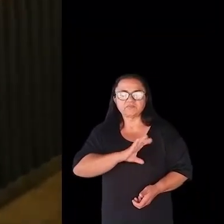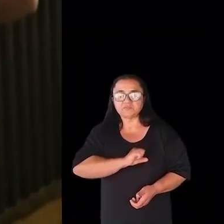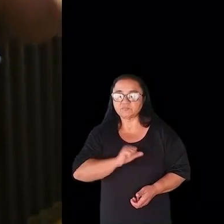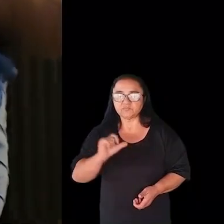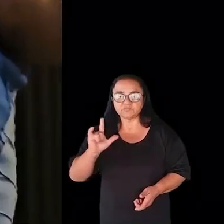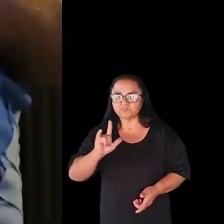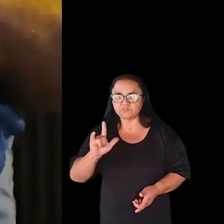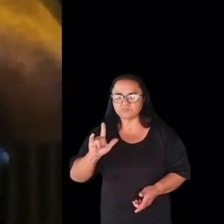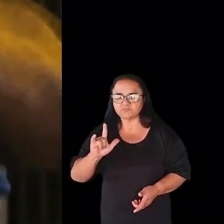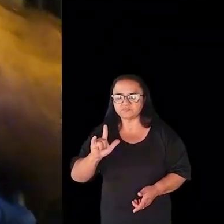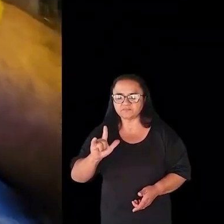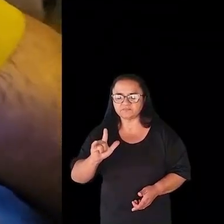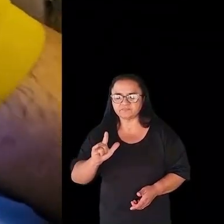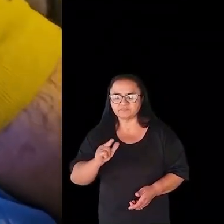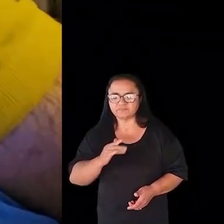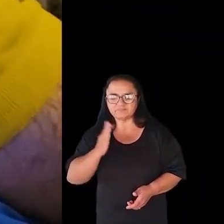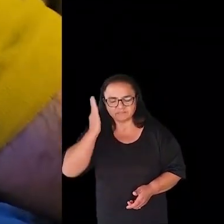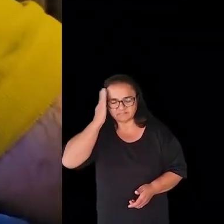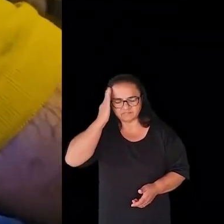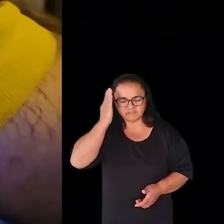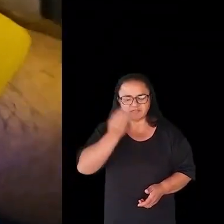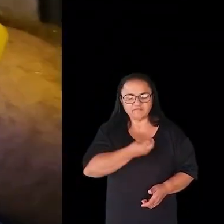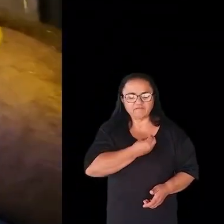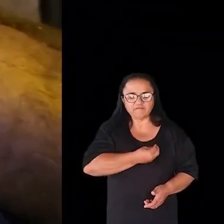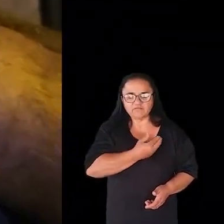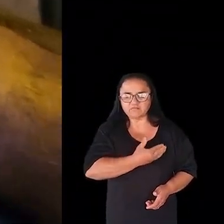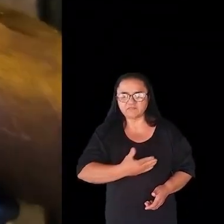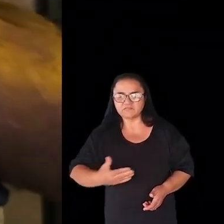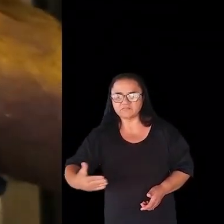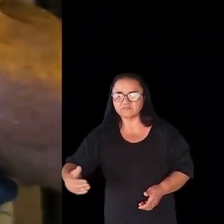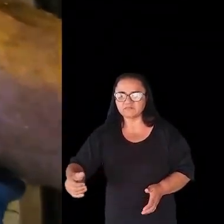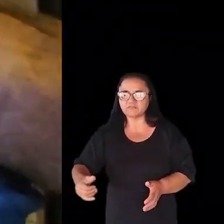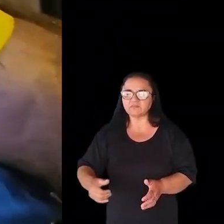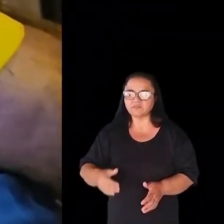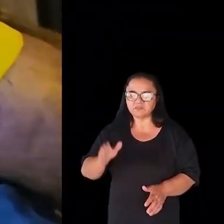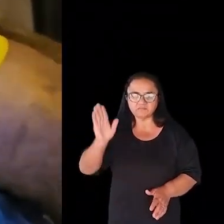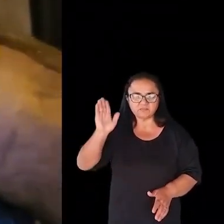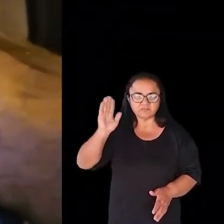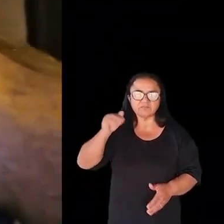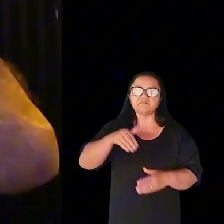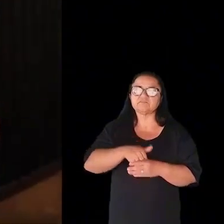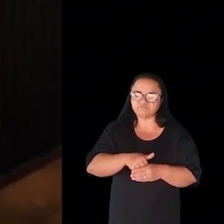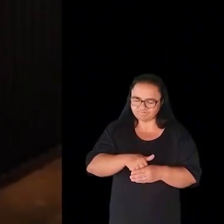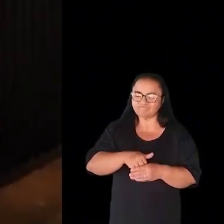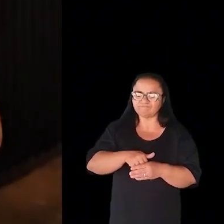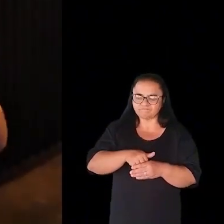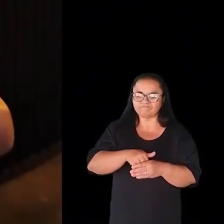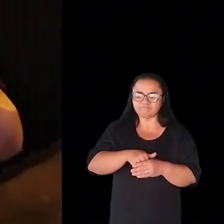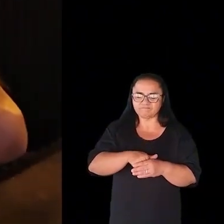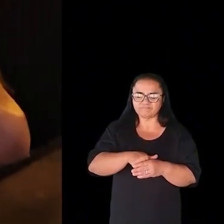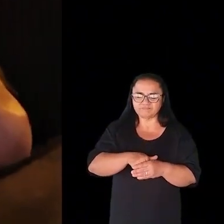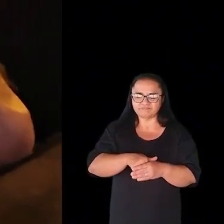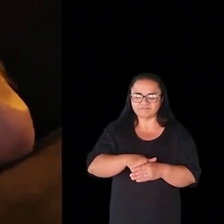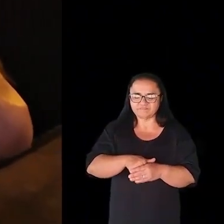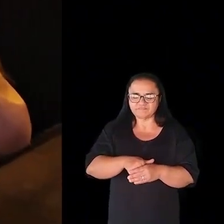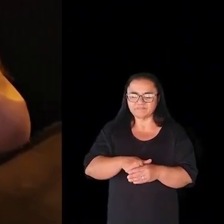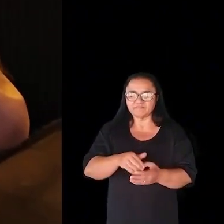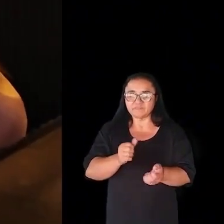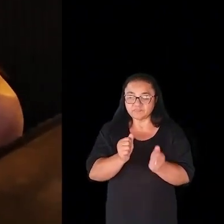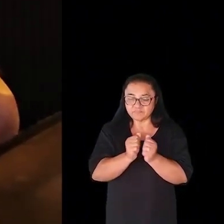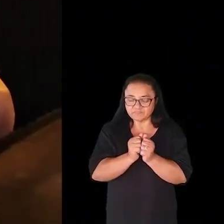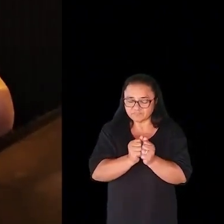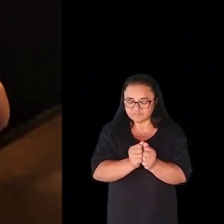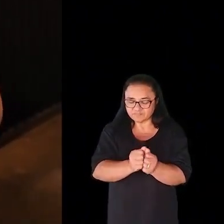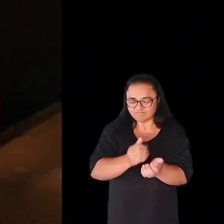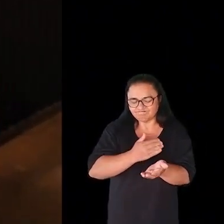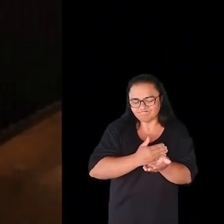Eu te amo, amor. A minha vida inteira, toda vez, toda a campanha, eu voto. Eu